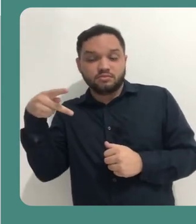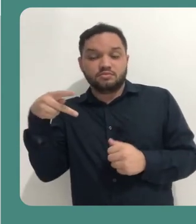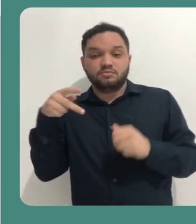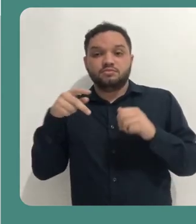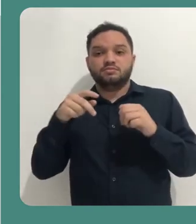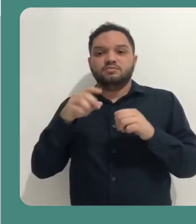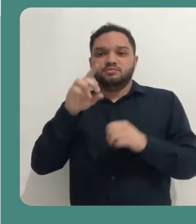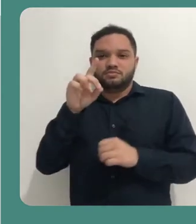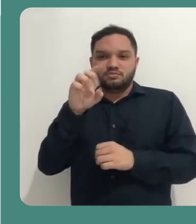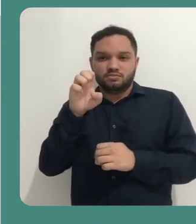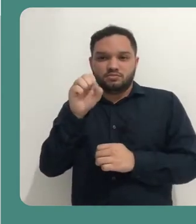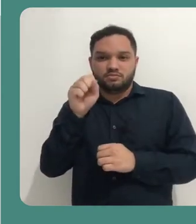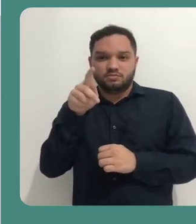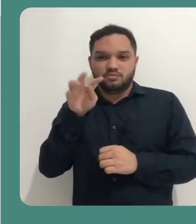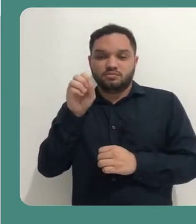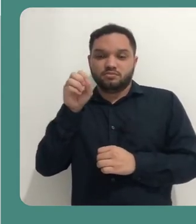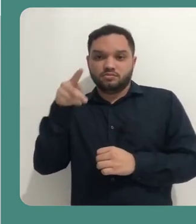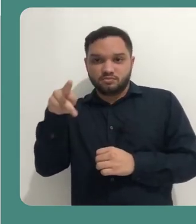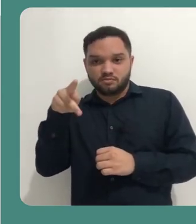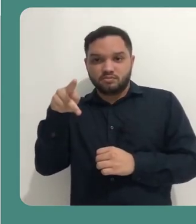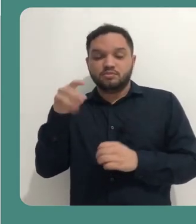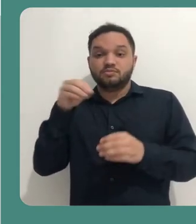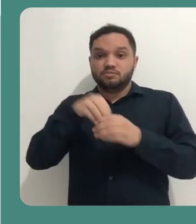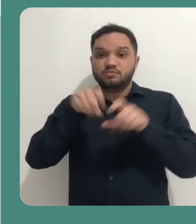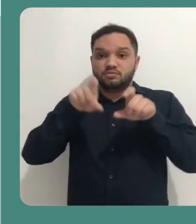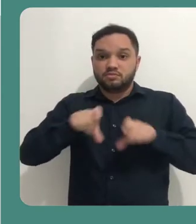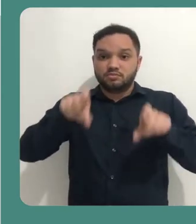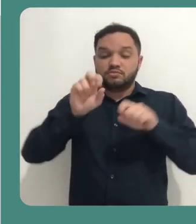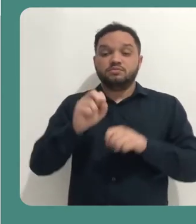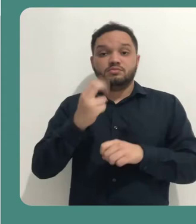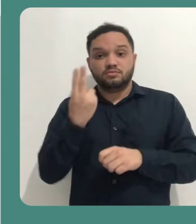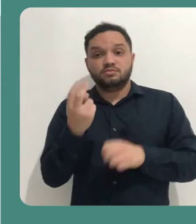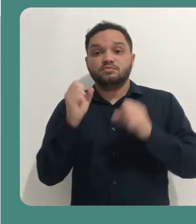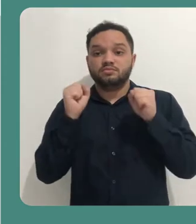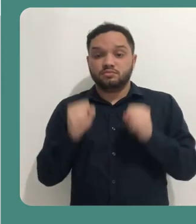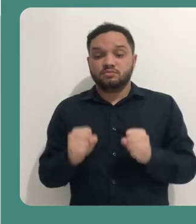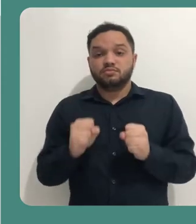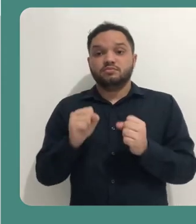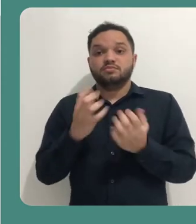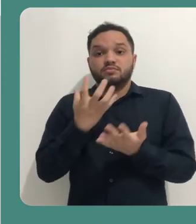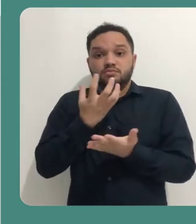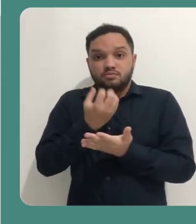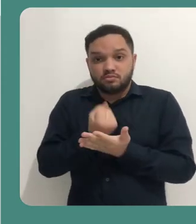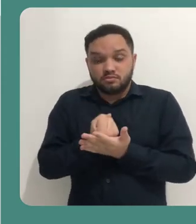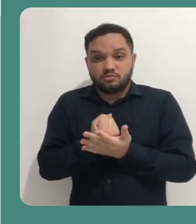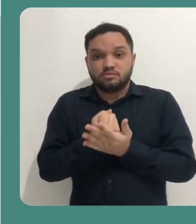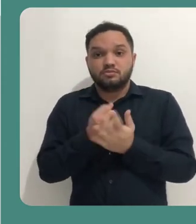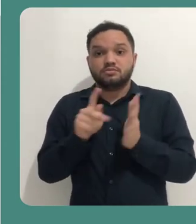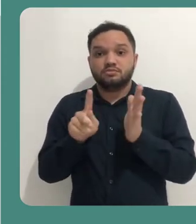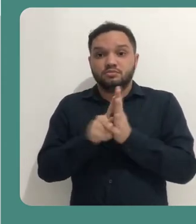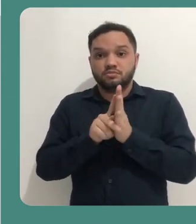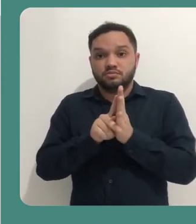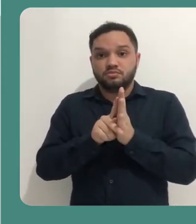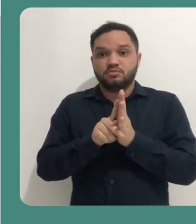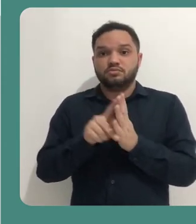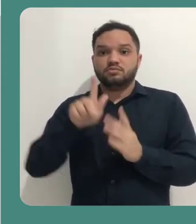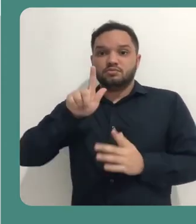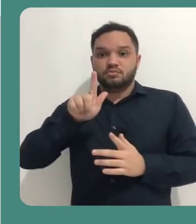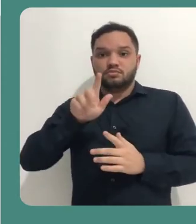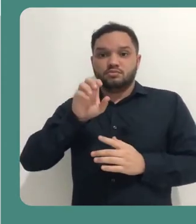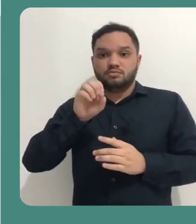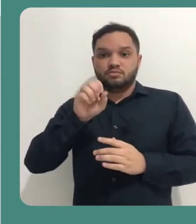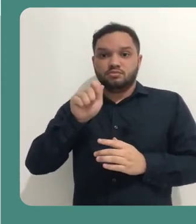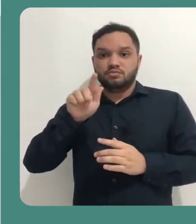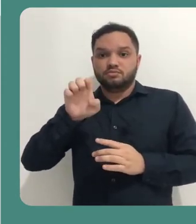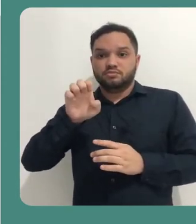e aí ele vai ter um software instalado no seu computador ou você pode instalar também uma instalação para o Google Chrome. Ao